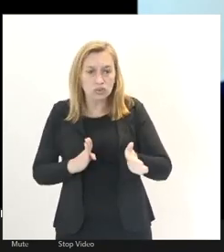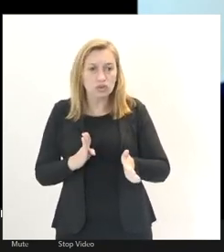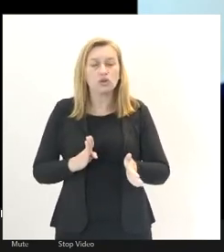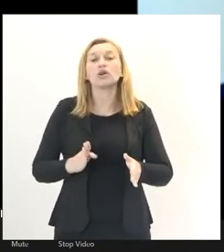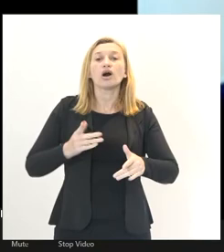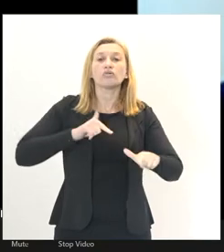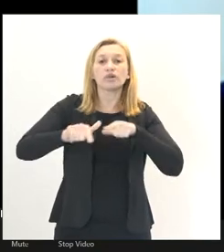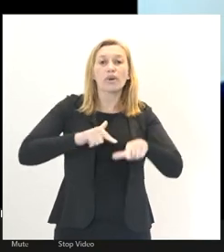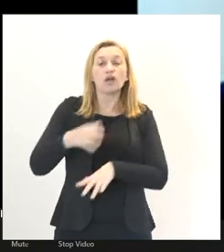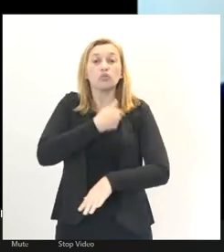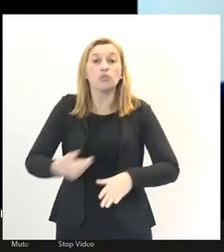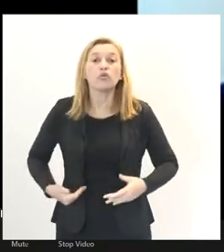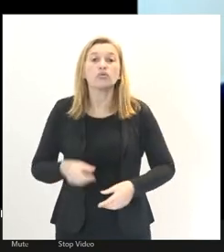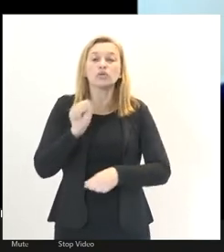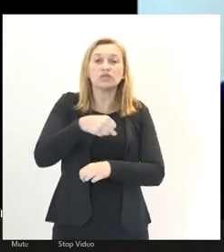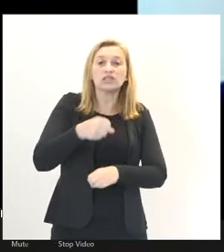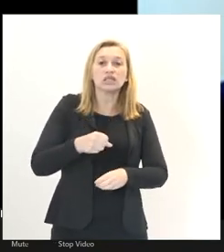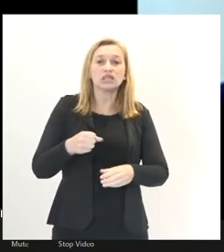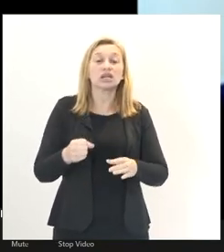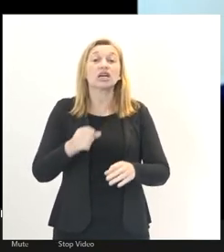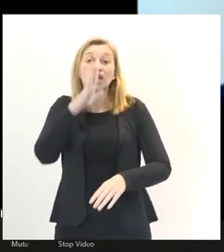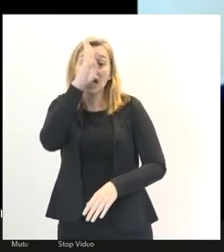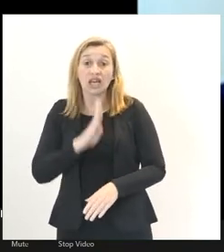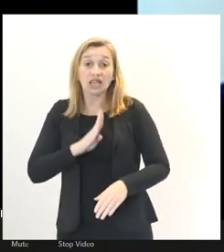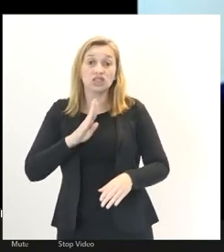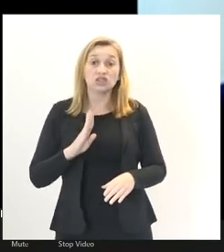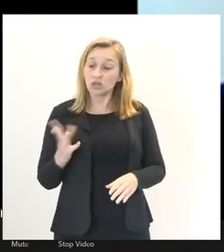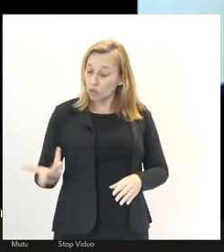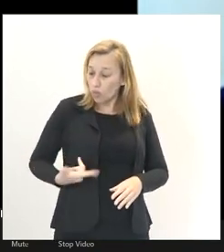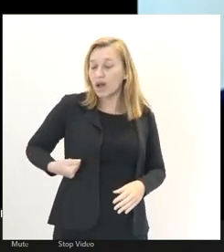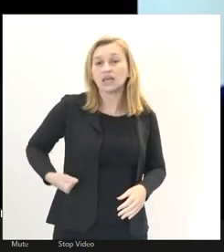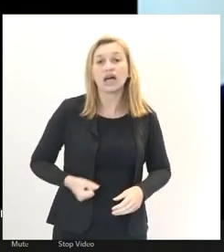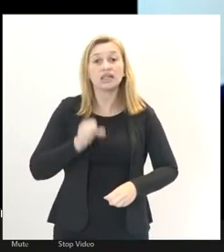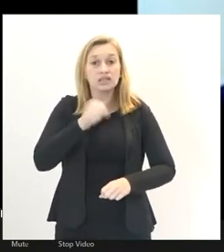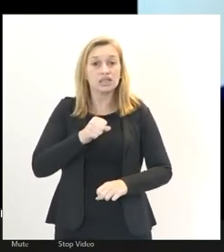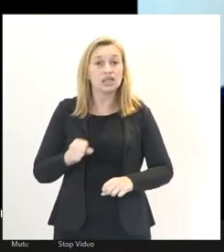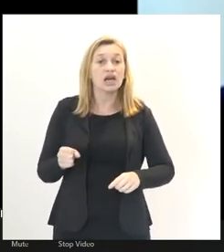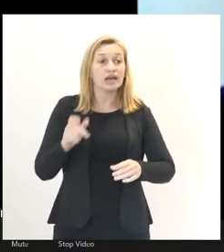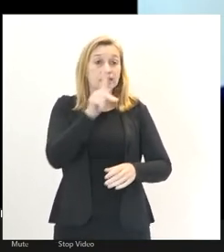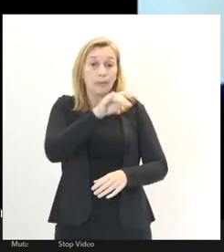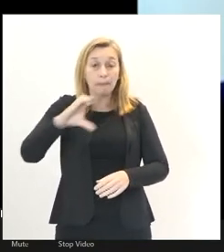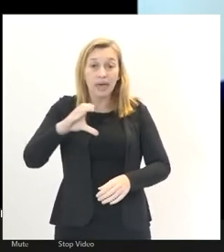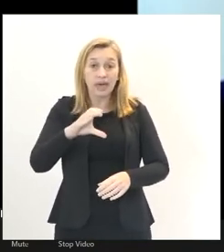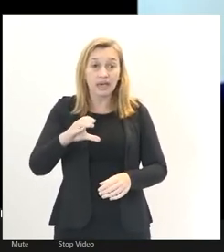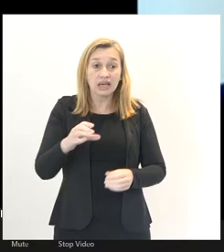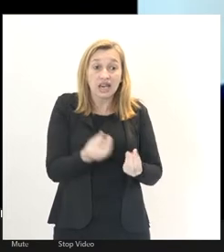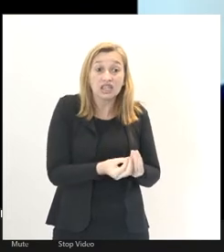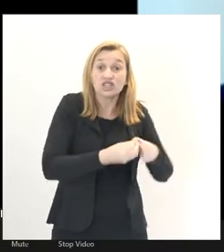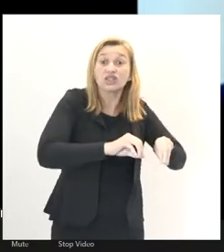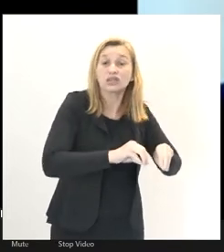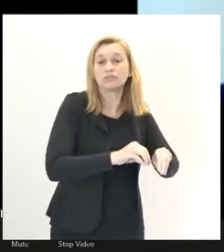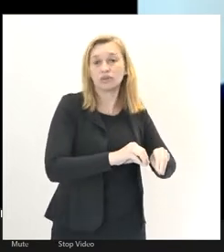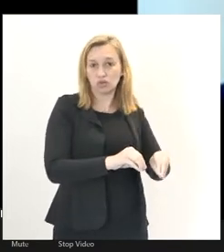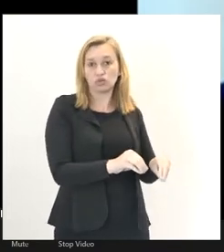público gratuito, de qualidade e essa PEC ela é o desmonte